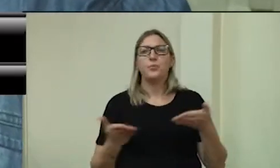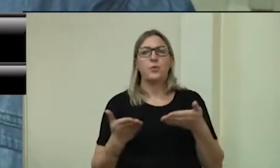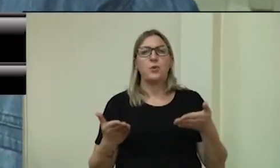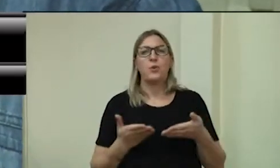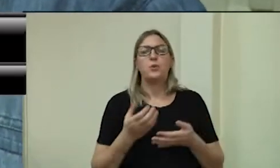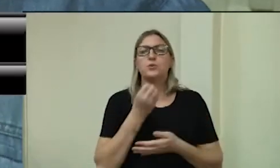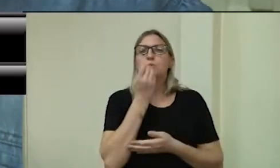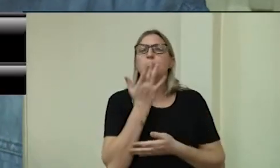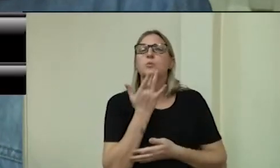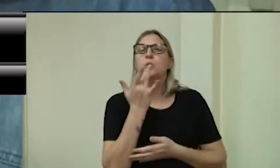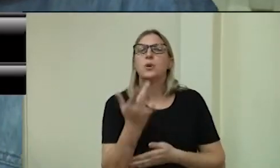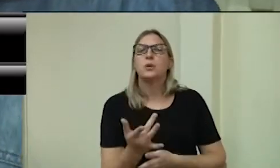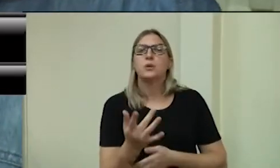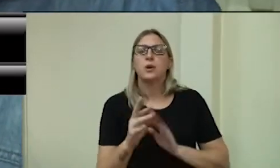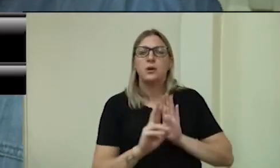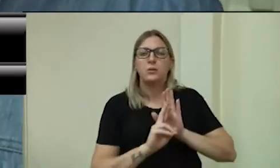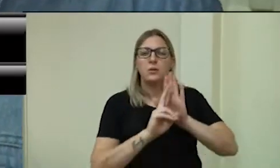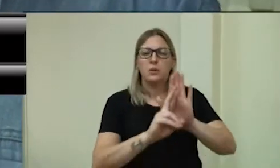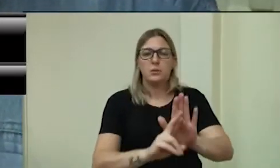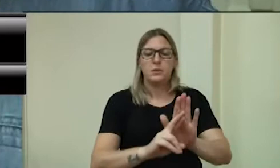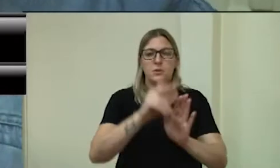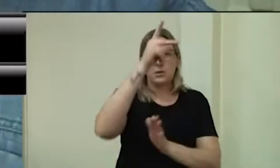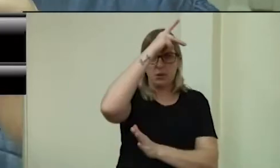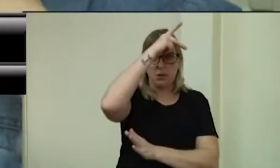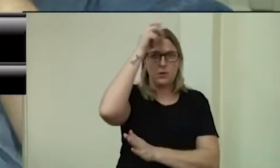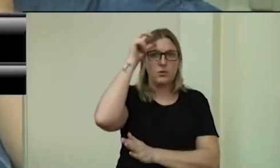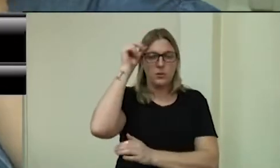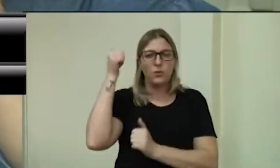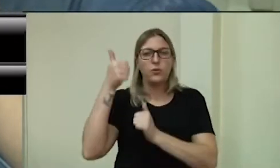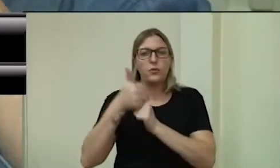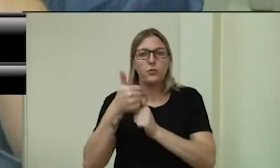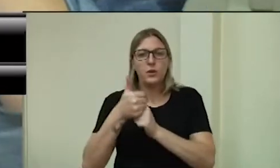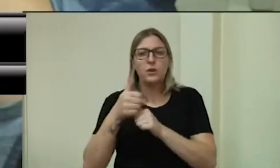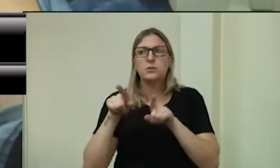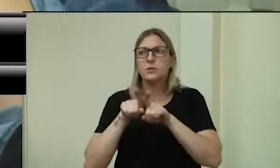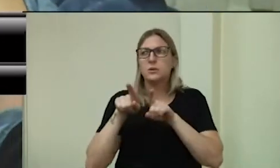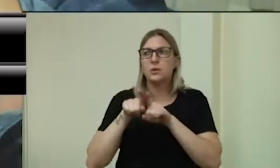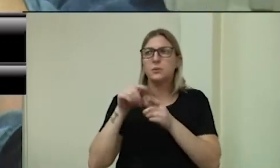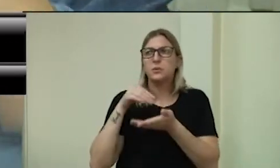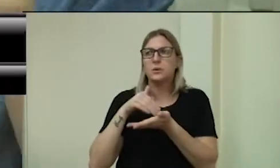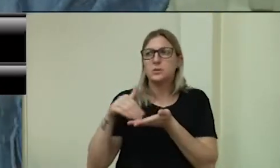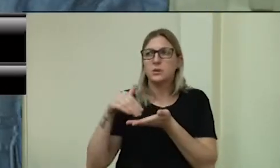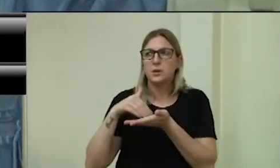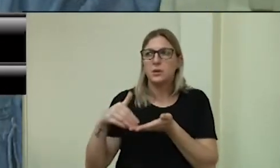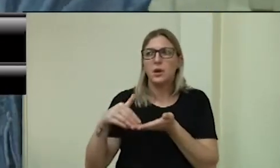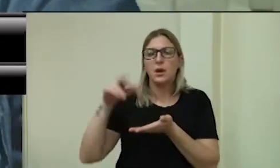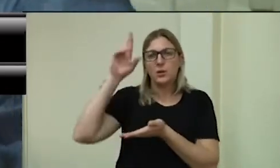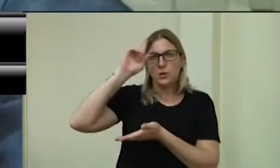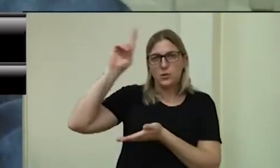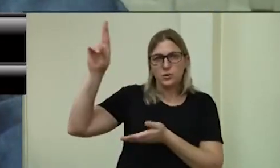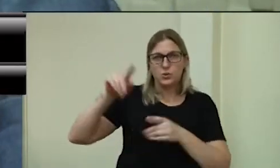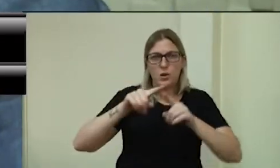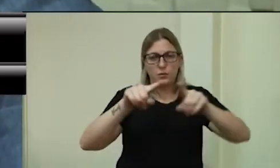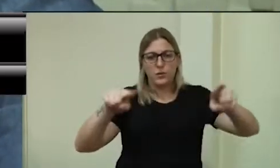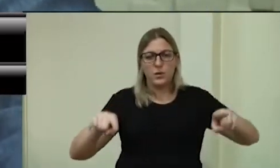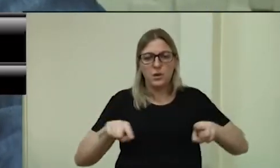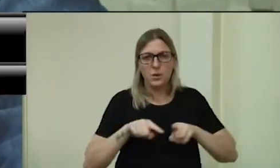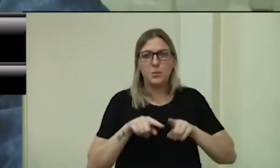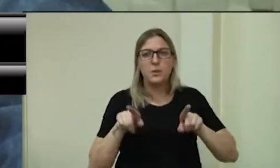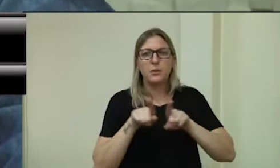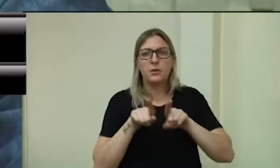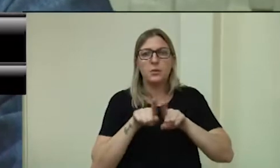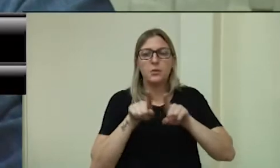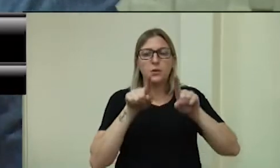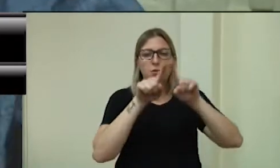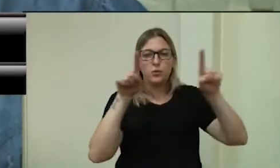Boa tarde aos representantes do Poder Executivo, vice-prefeito, secretário Hernani, chefe de gabinete, todos os funcionários da casa,